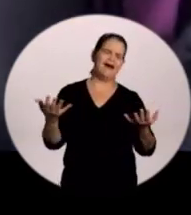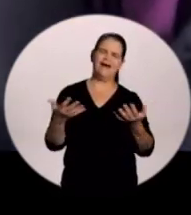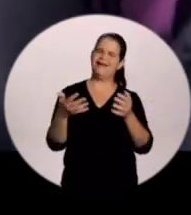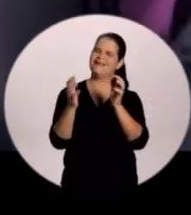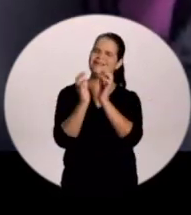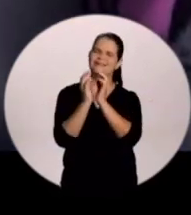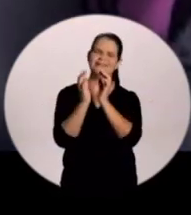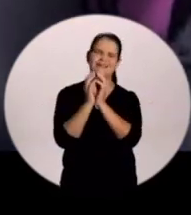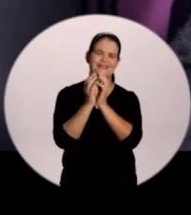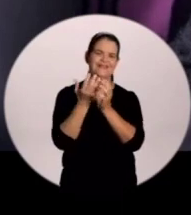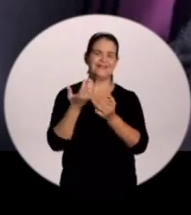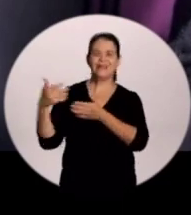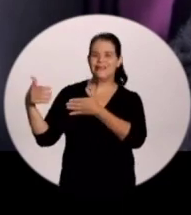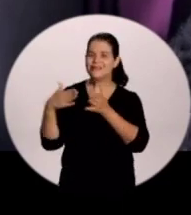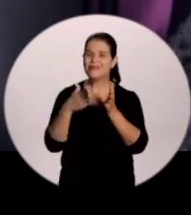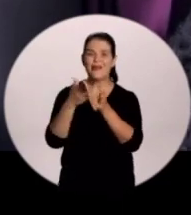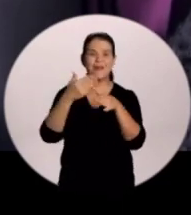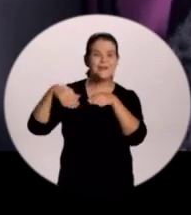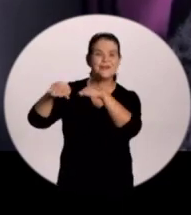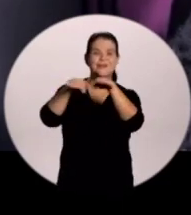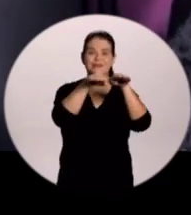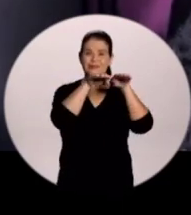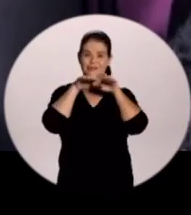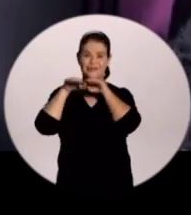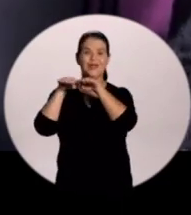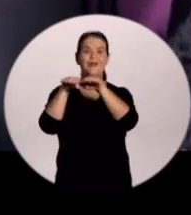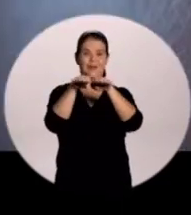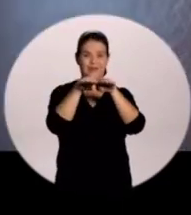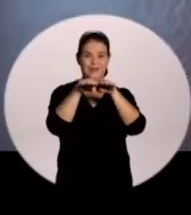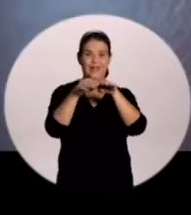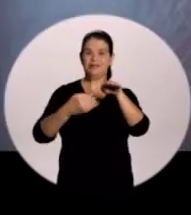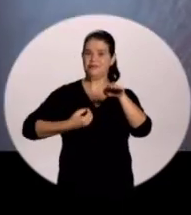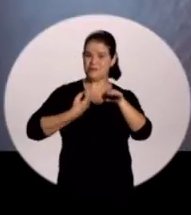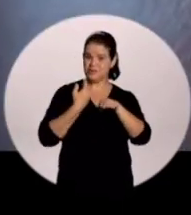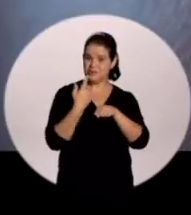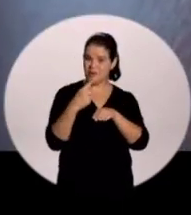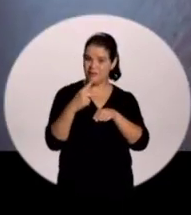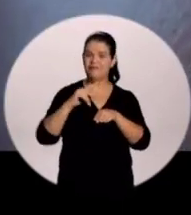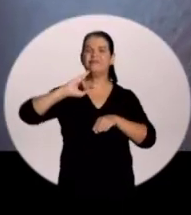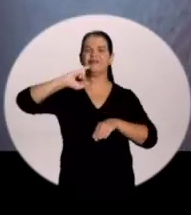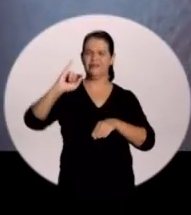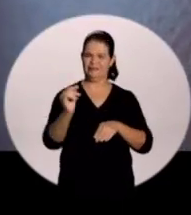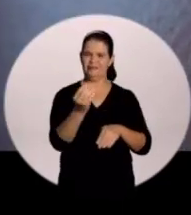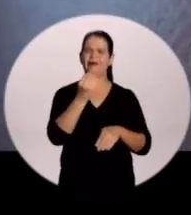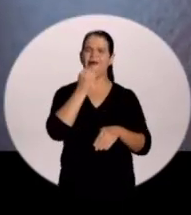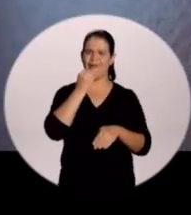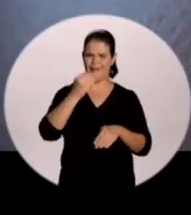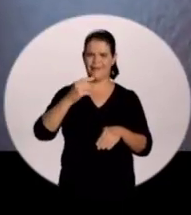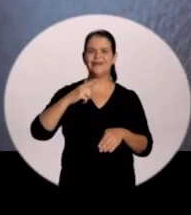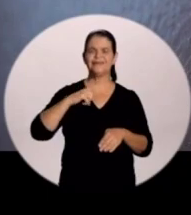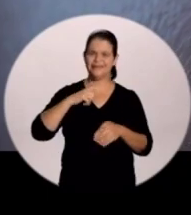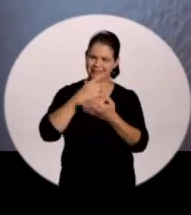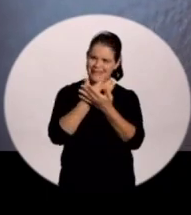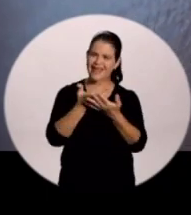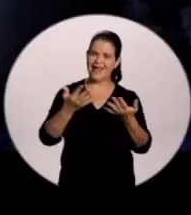Ah Recife Que seu caminho seja da igualdade Que sua vida seja de oportunidades